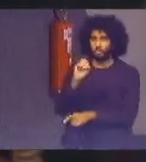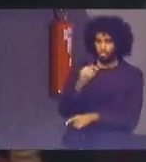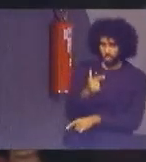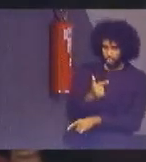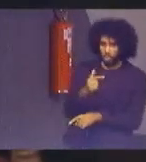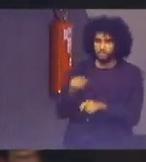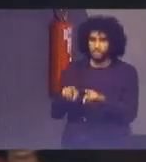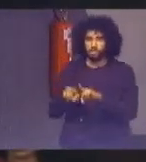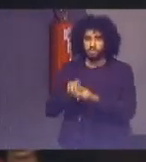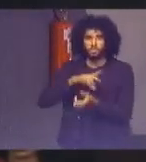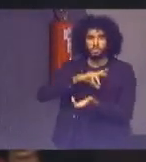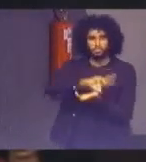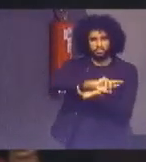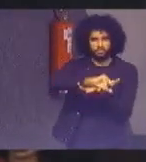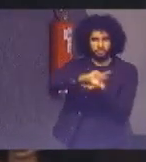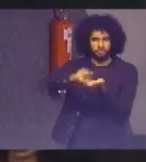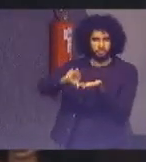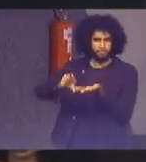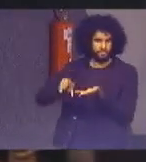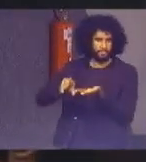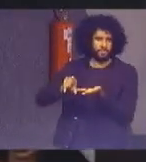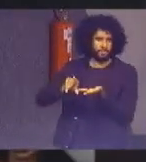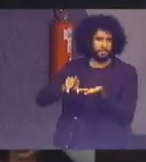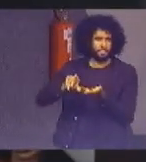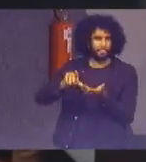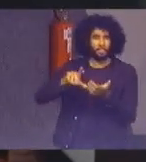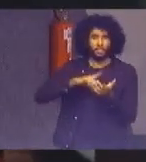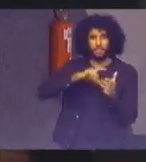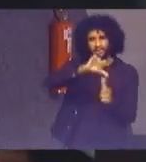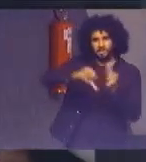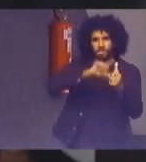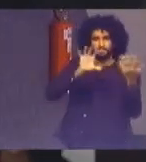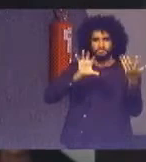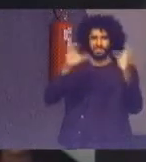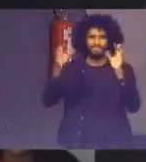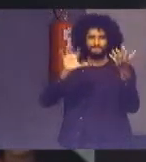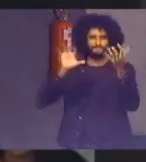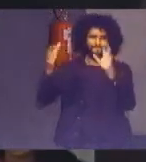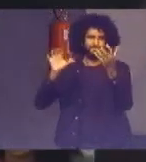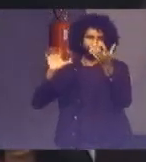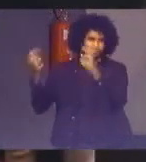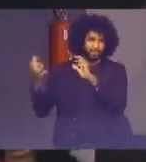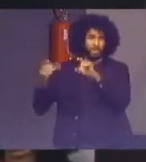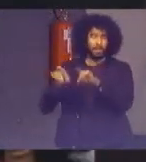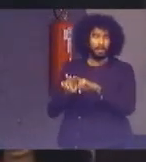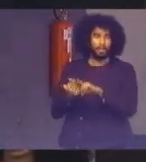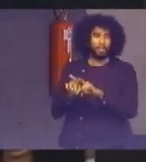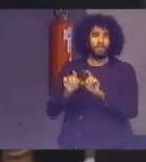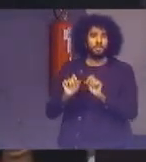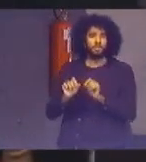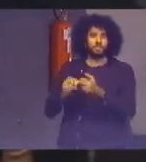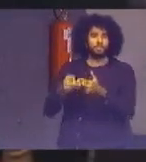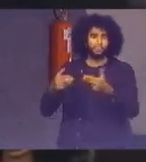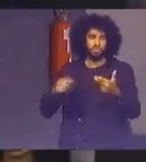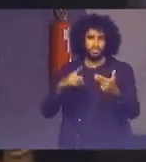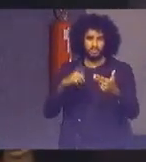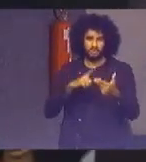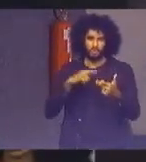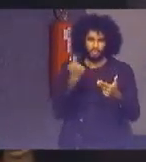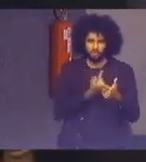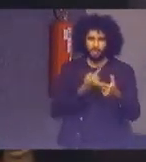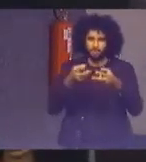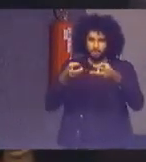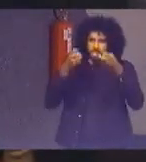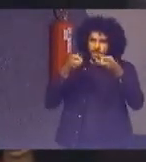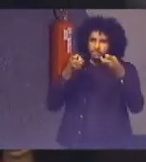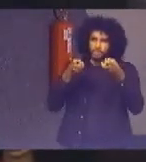muito mais amplas de mudanças climáticas, de questões que a gente tem percebido de